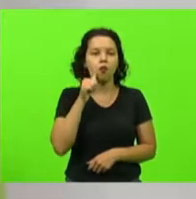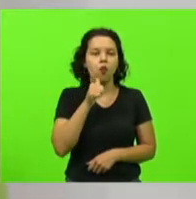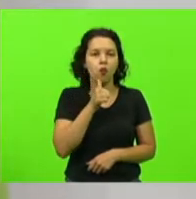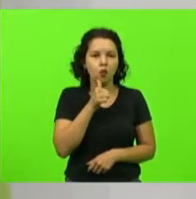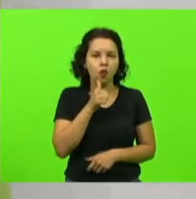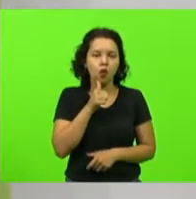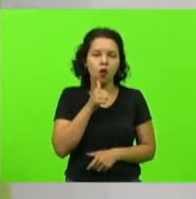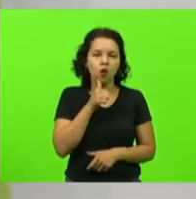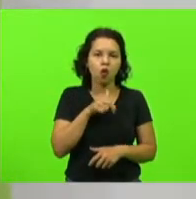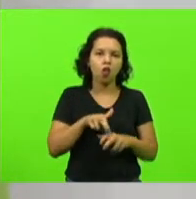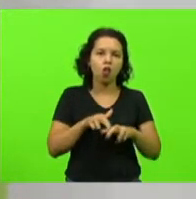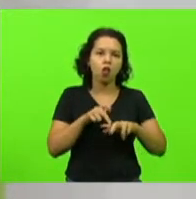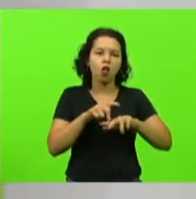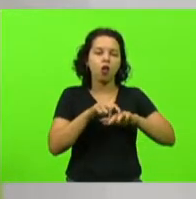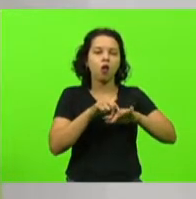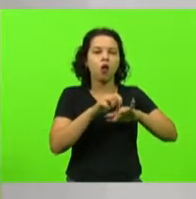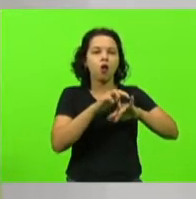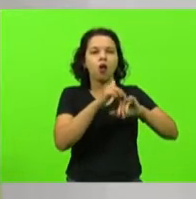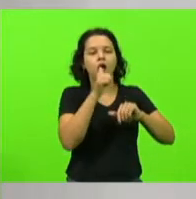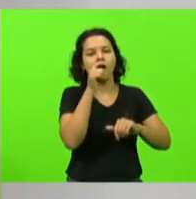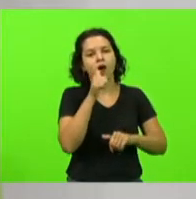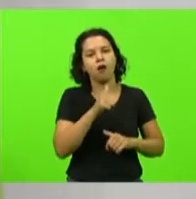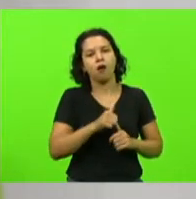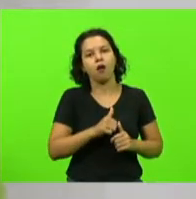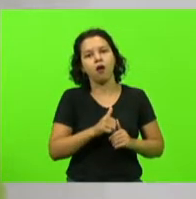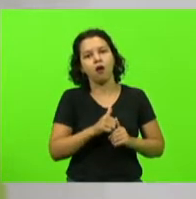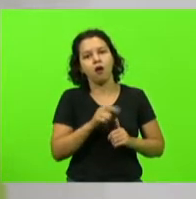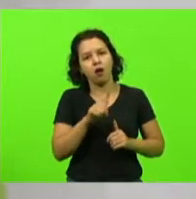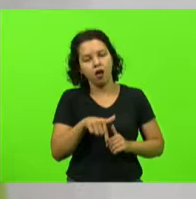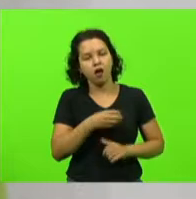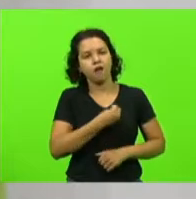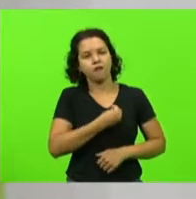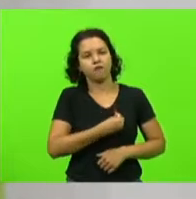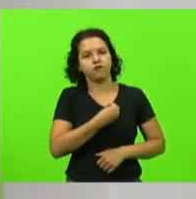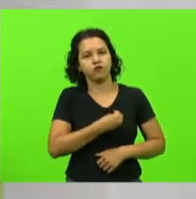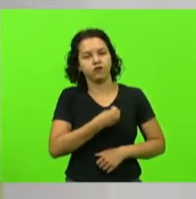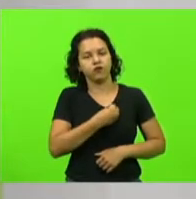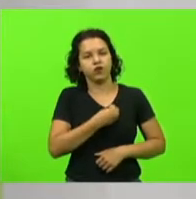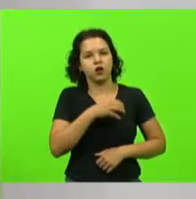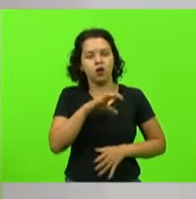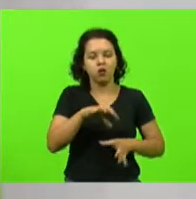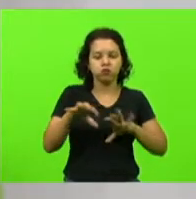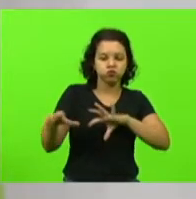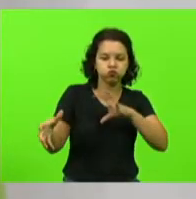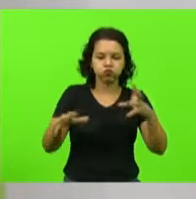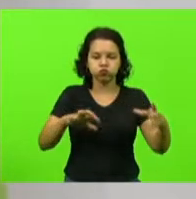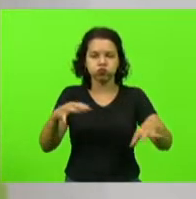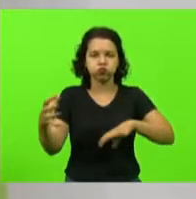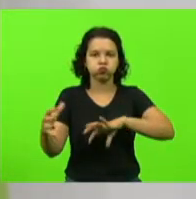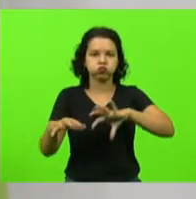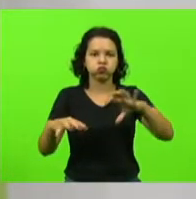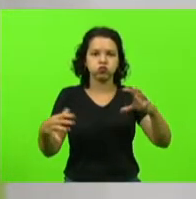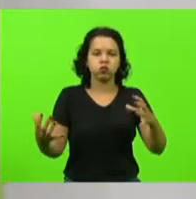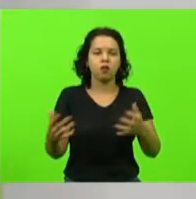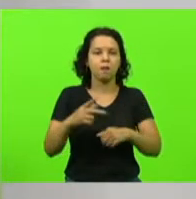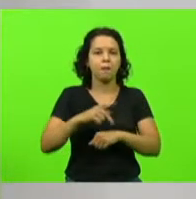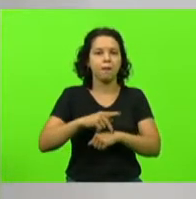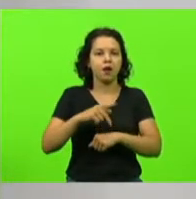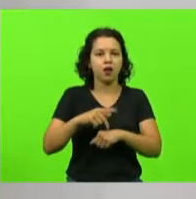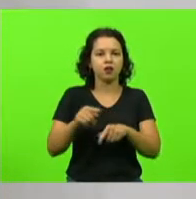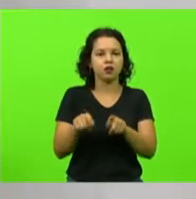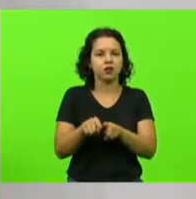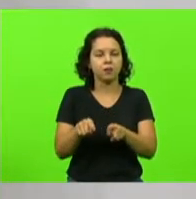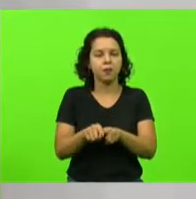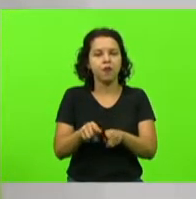montanha da vida, removendo pedras e plantando flores. Quero lembrar